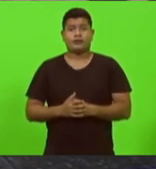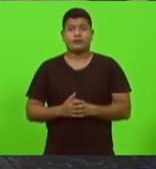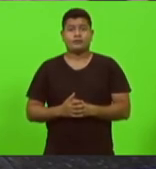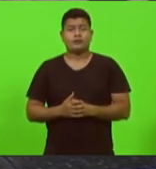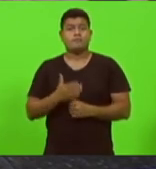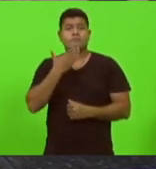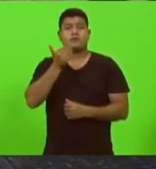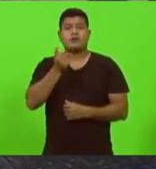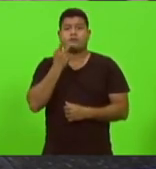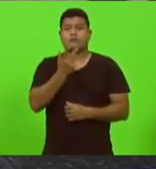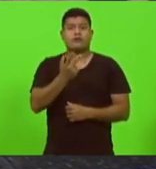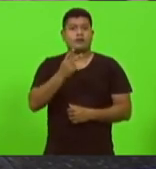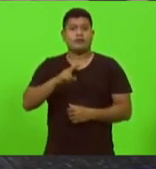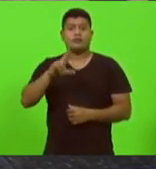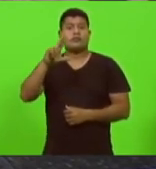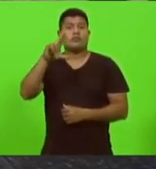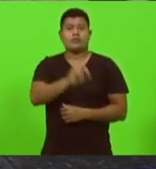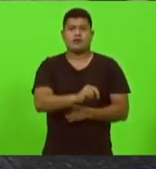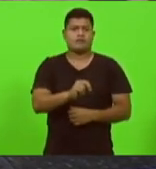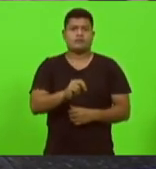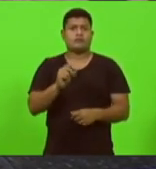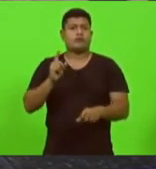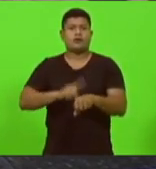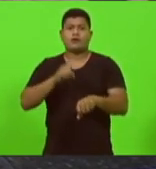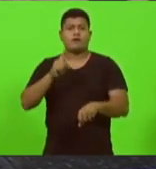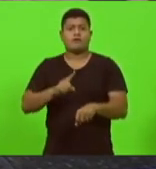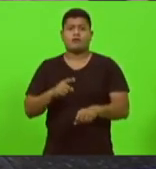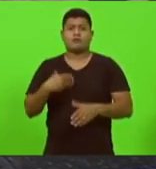dizia nenhum porquê para não assinar a CPI